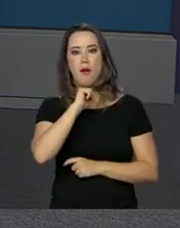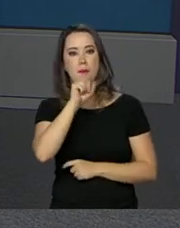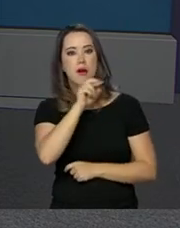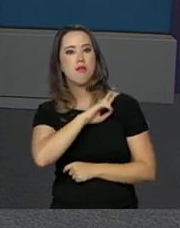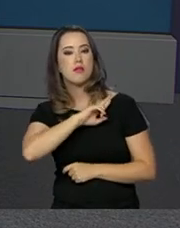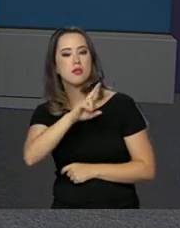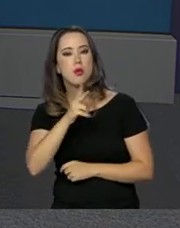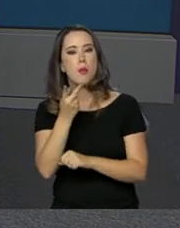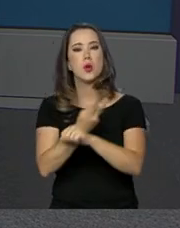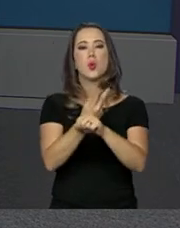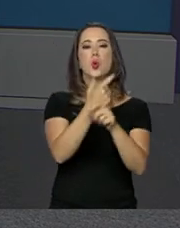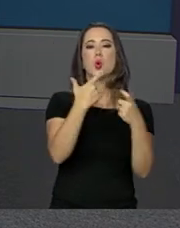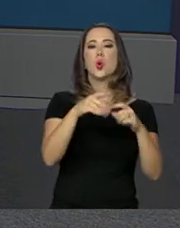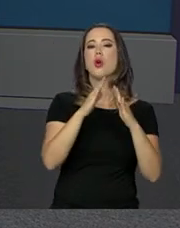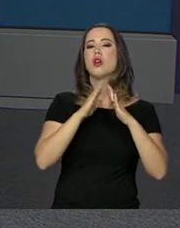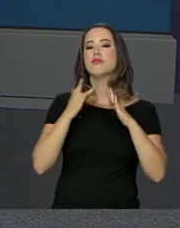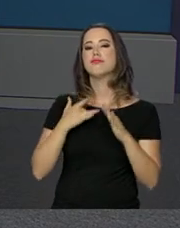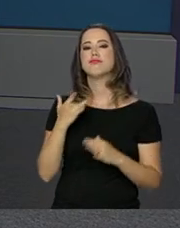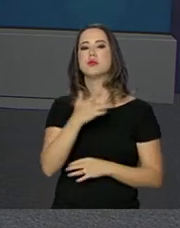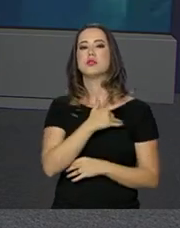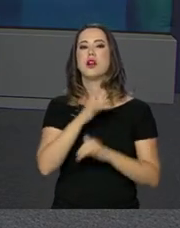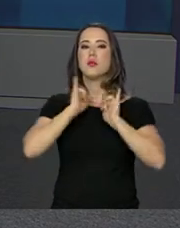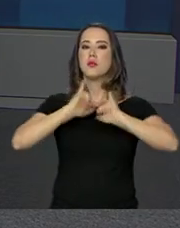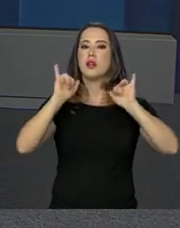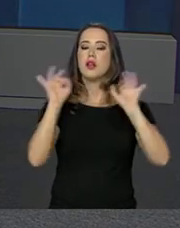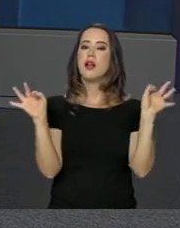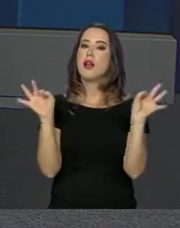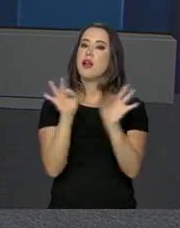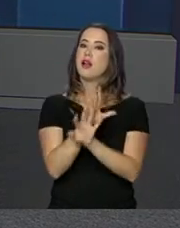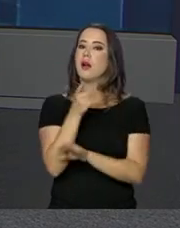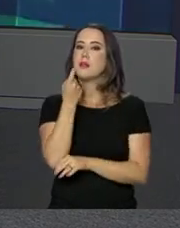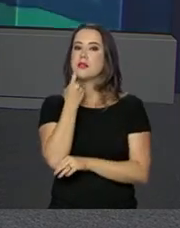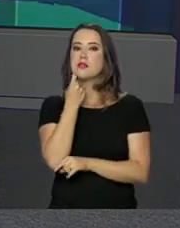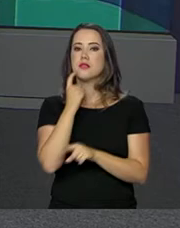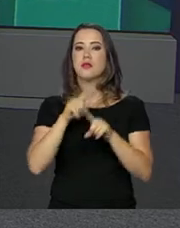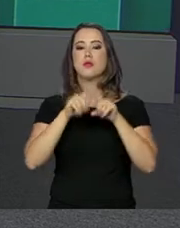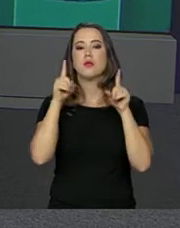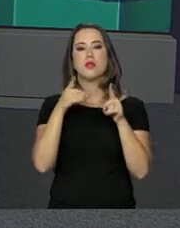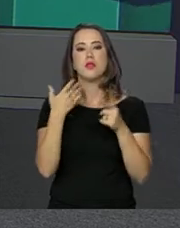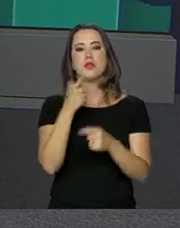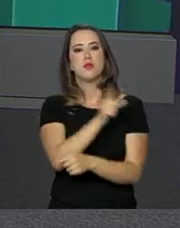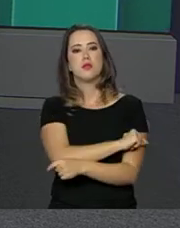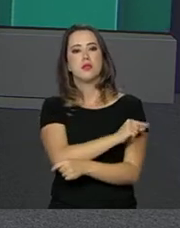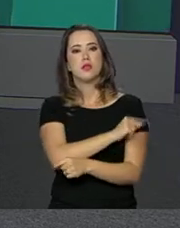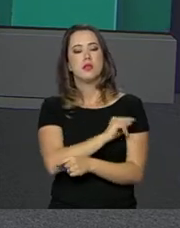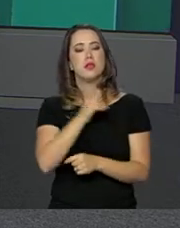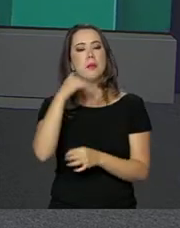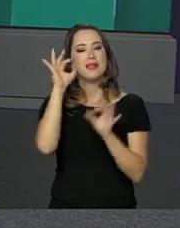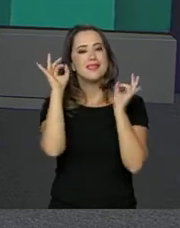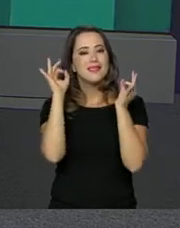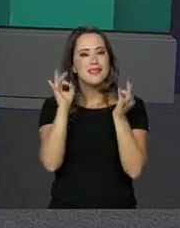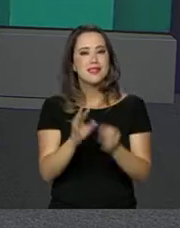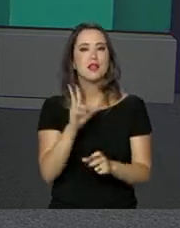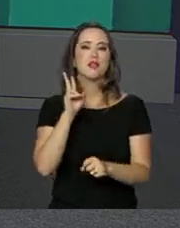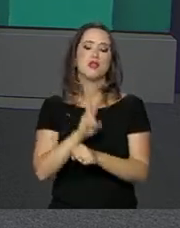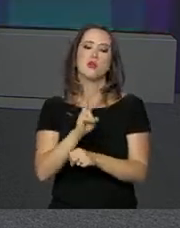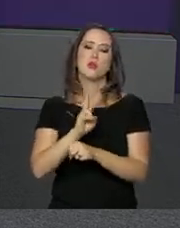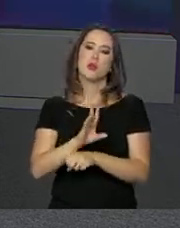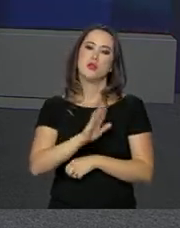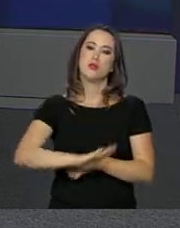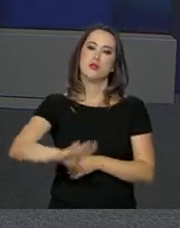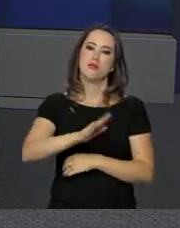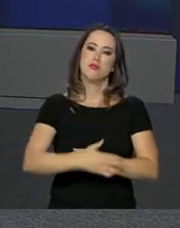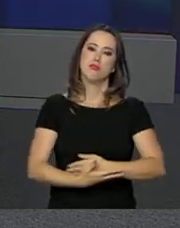responsáveis. Procurem os postos de vacinação. A campanha acaba na sexta-feira e a vacina é a forma mais eficaz de proteger os